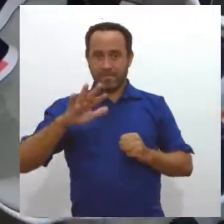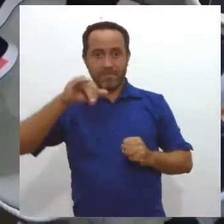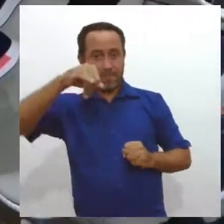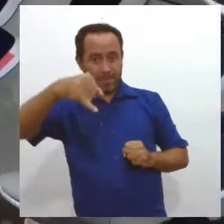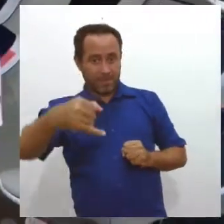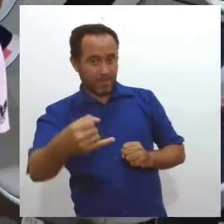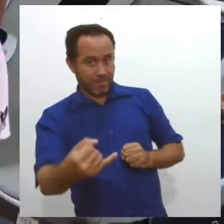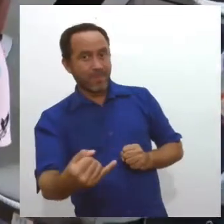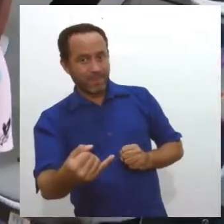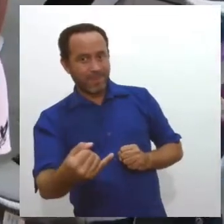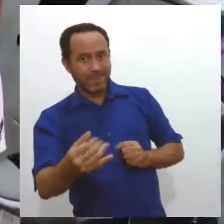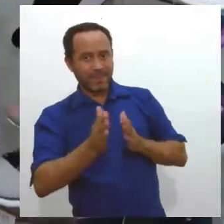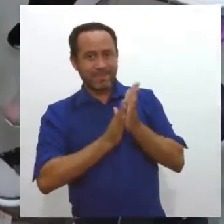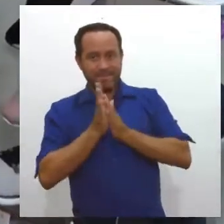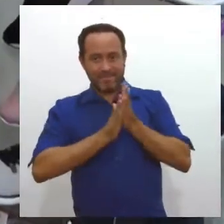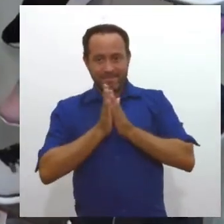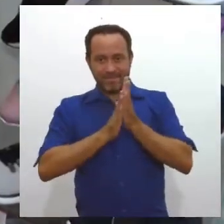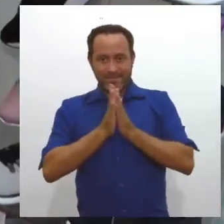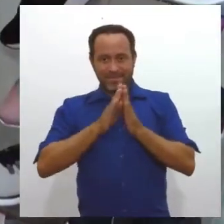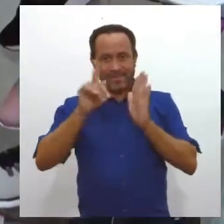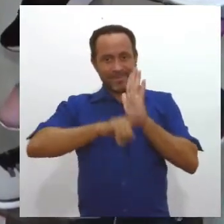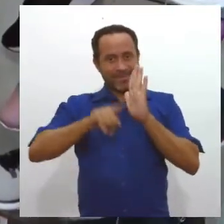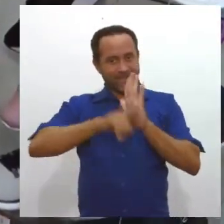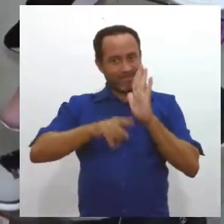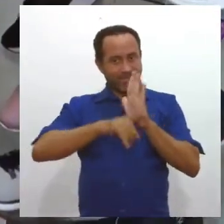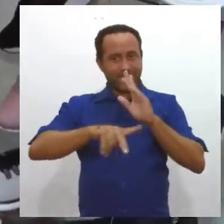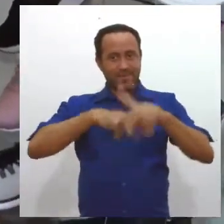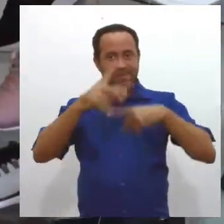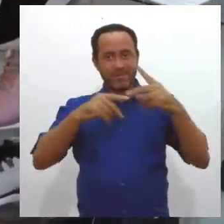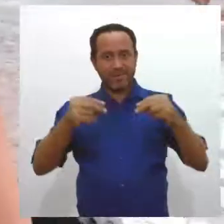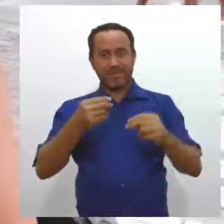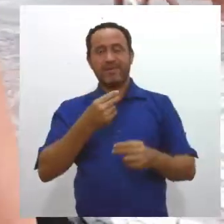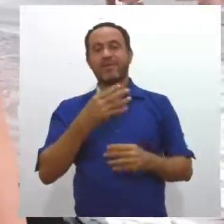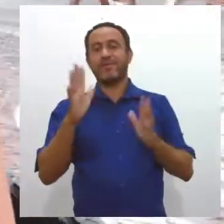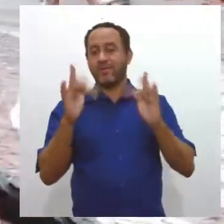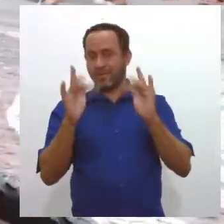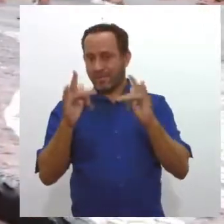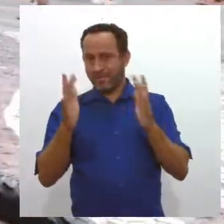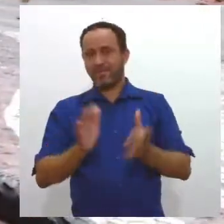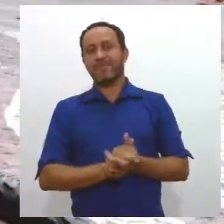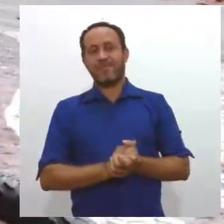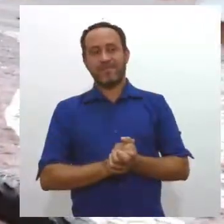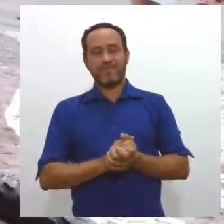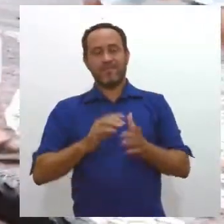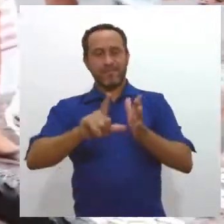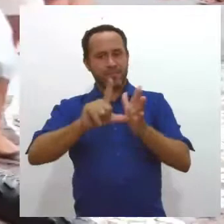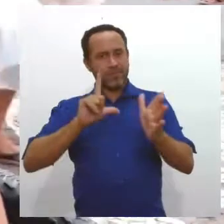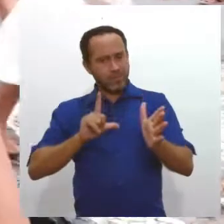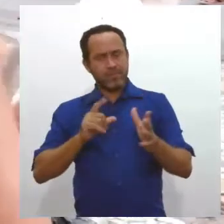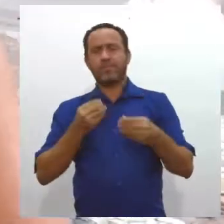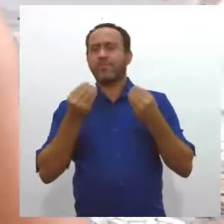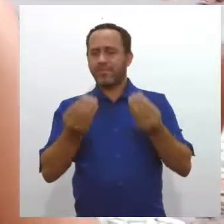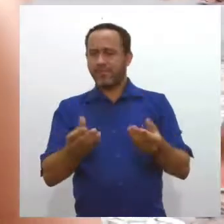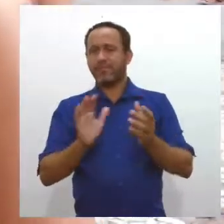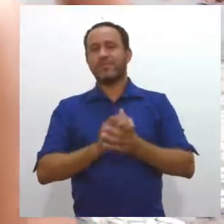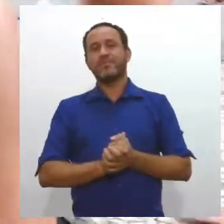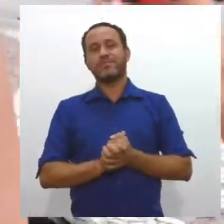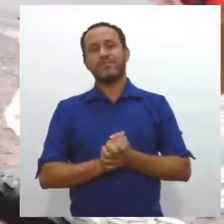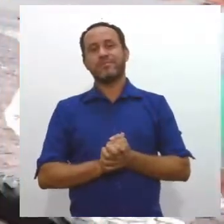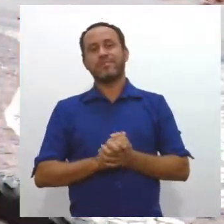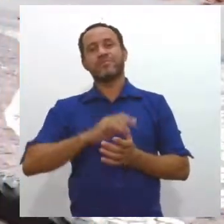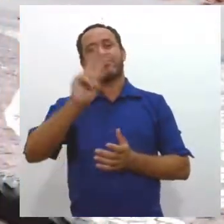Correram para garantir o desconto e o presente dos namorados. Dá para antecipar com os